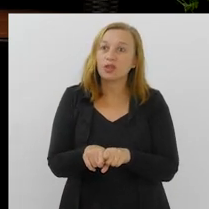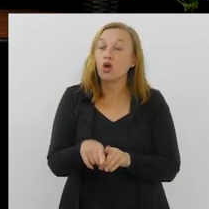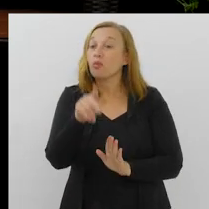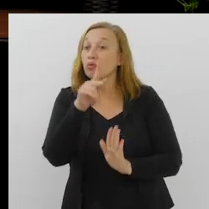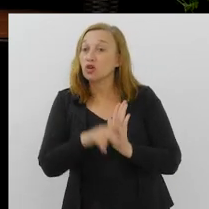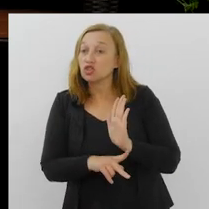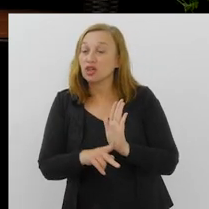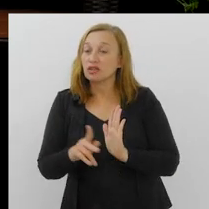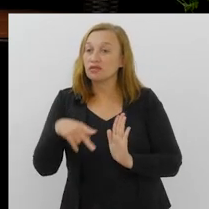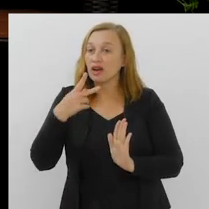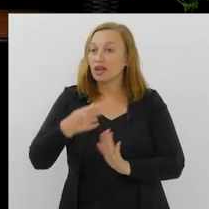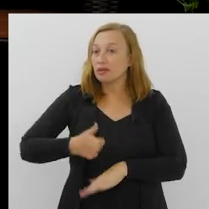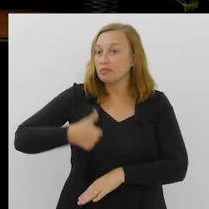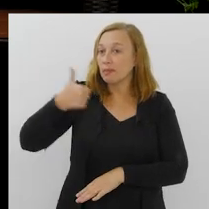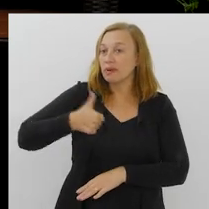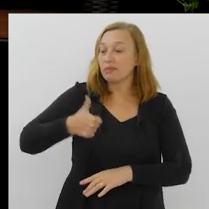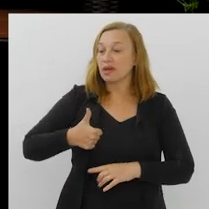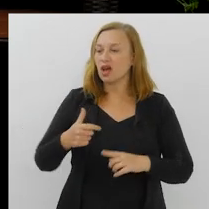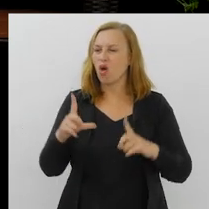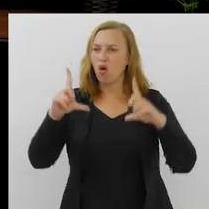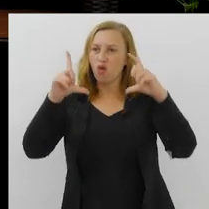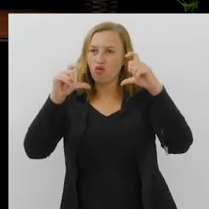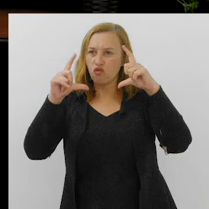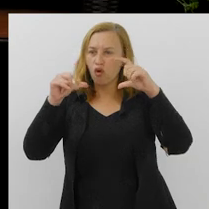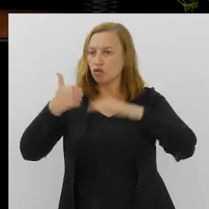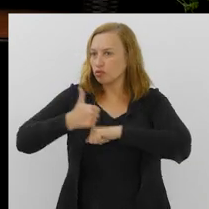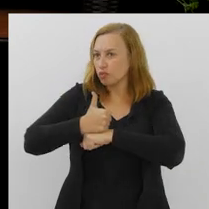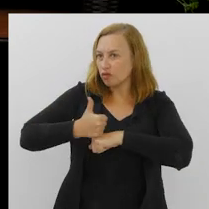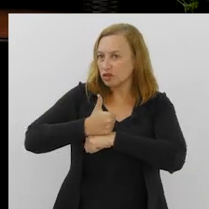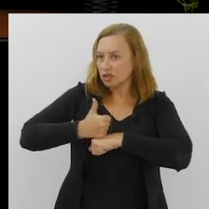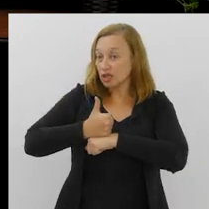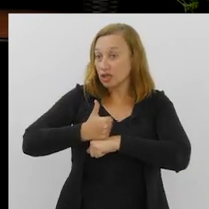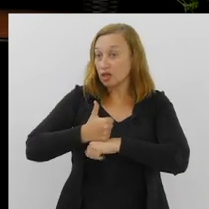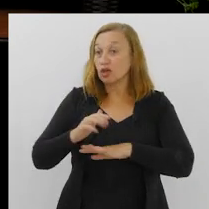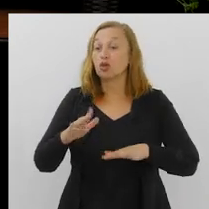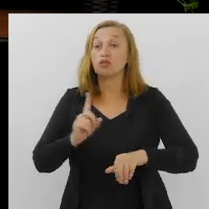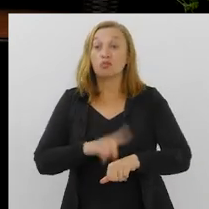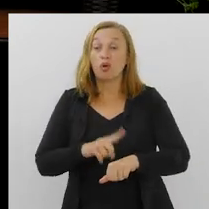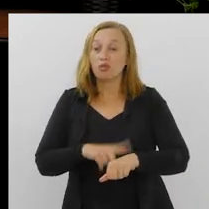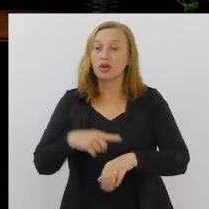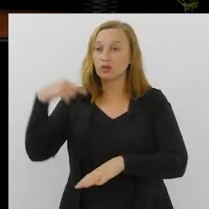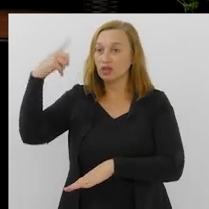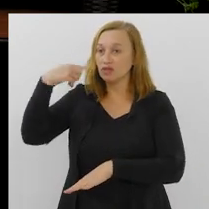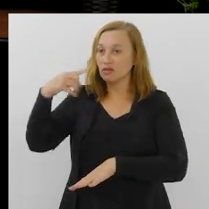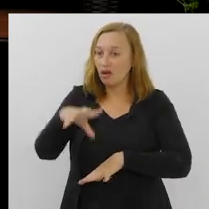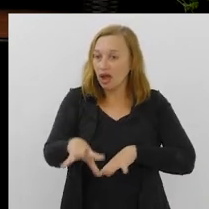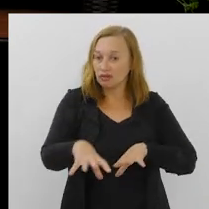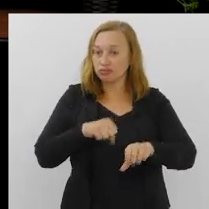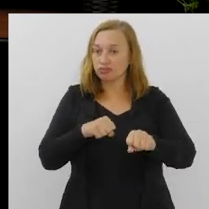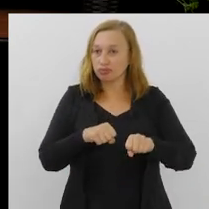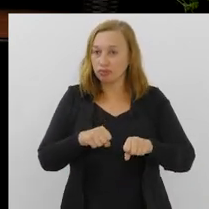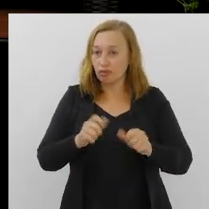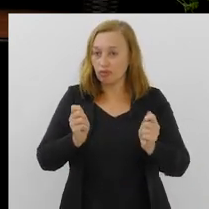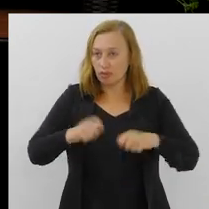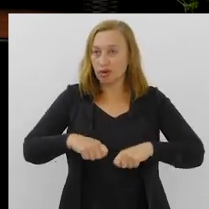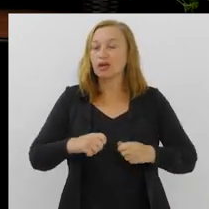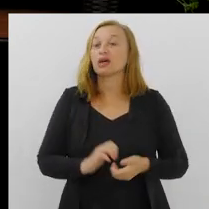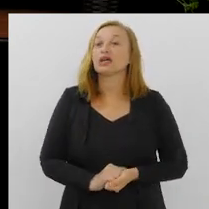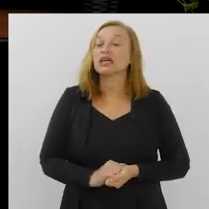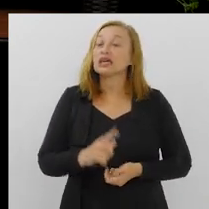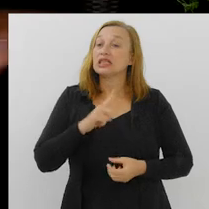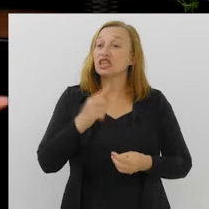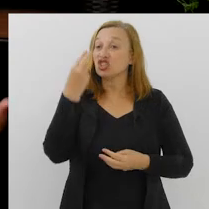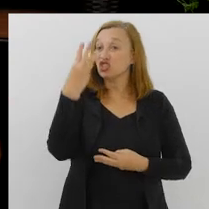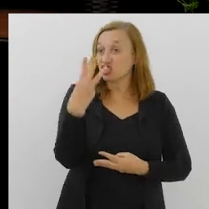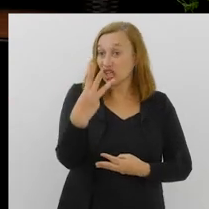um projeto chamado Minha Primeira Foto Profissional. Quando o advogado pega a carteira na nossa seccional, ele tem direito